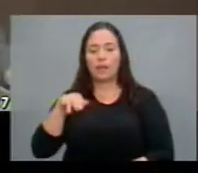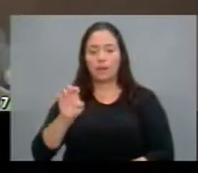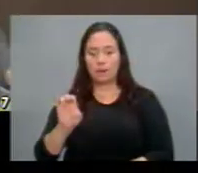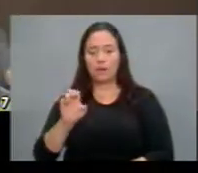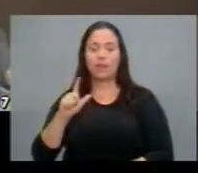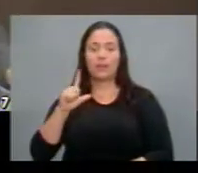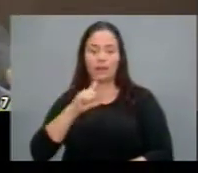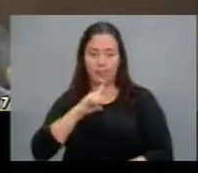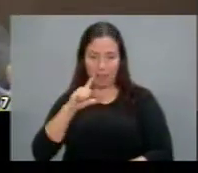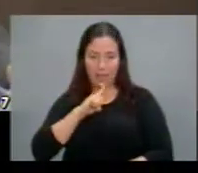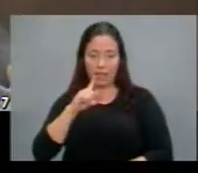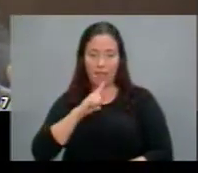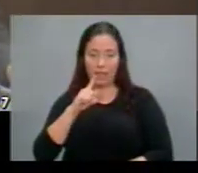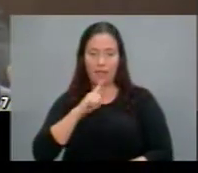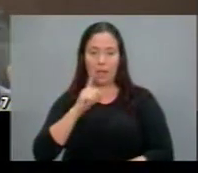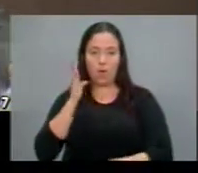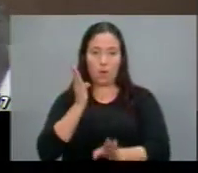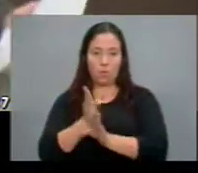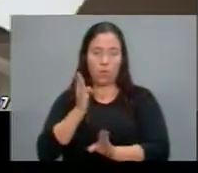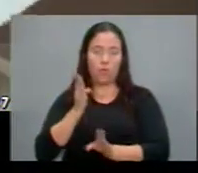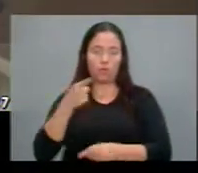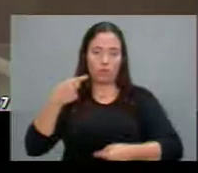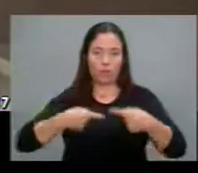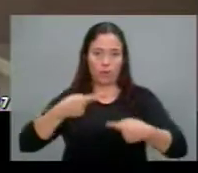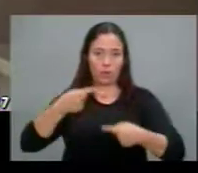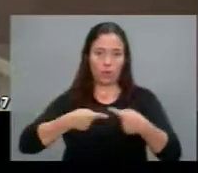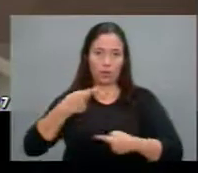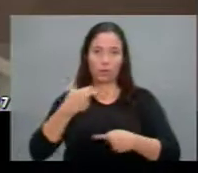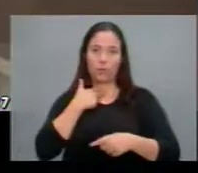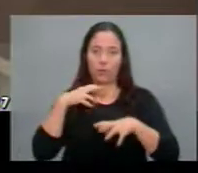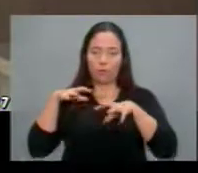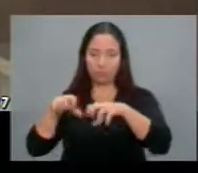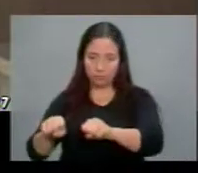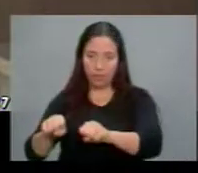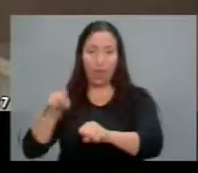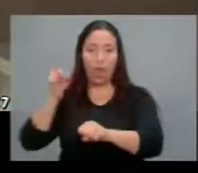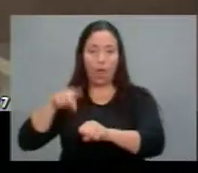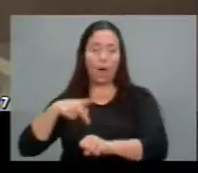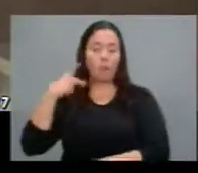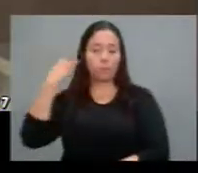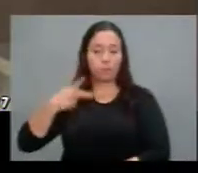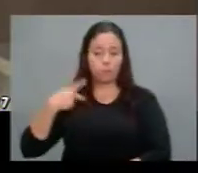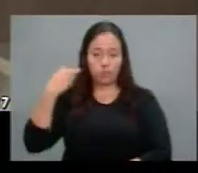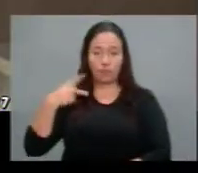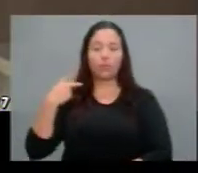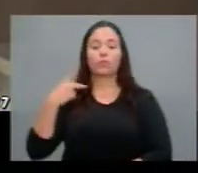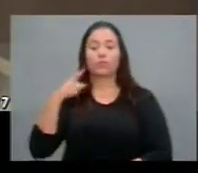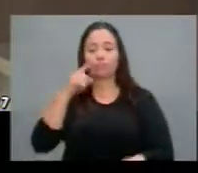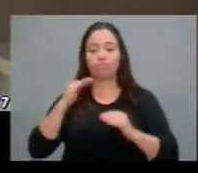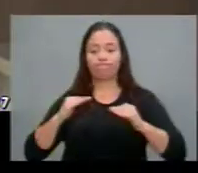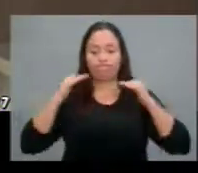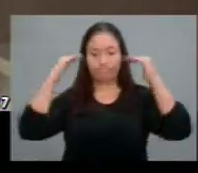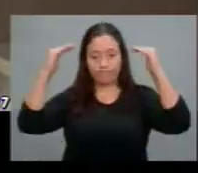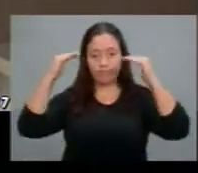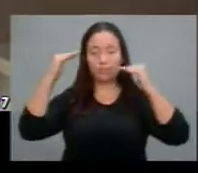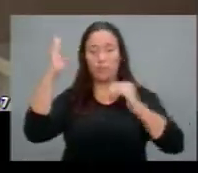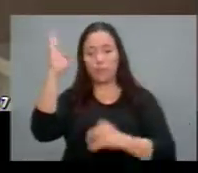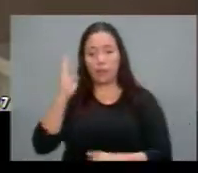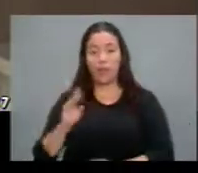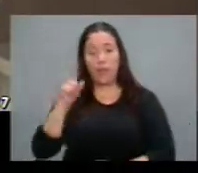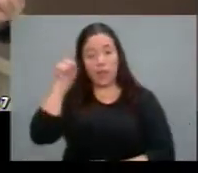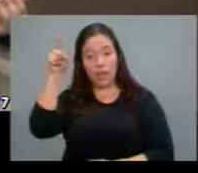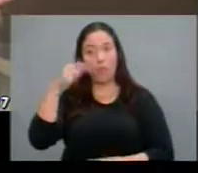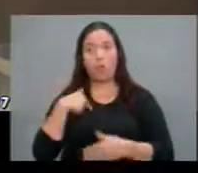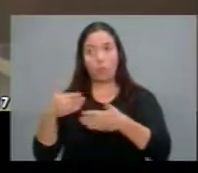prerrogativa foram por prerrogativa de função ao procurador geral da república estou aqui solicitando a ele